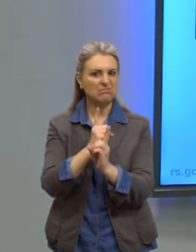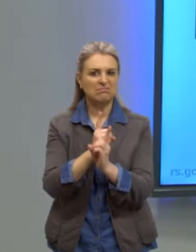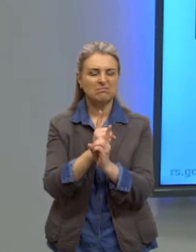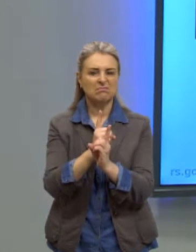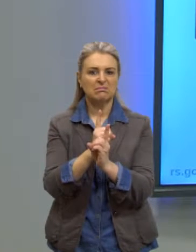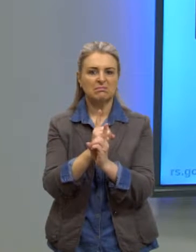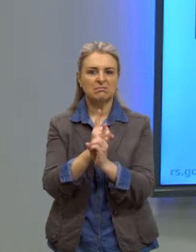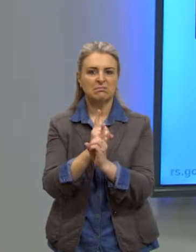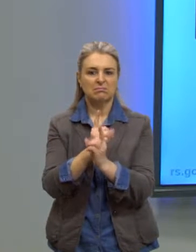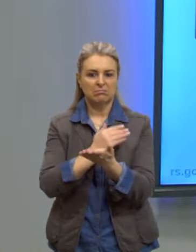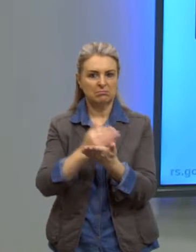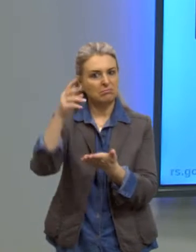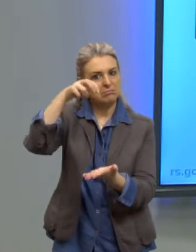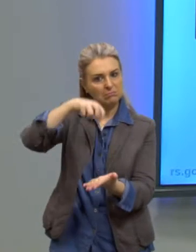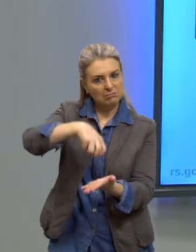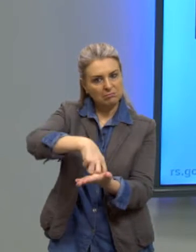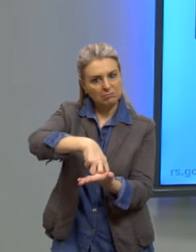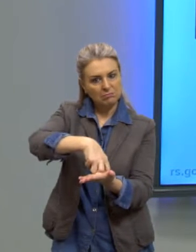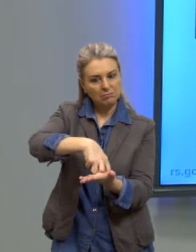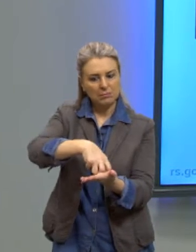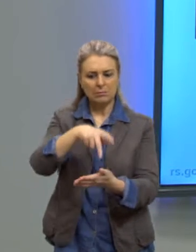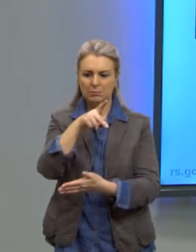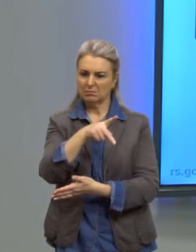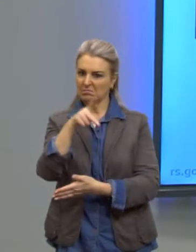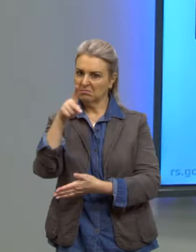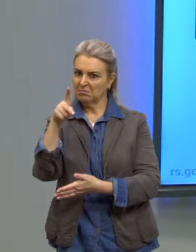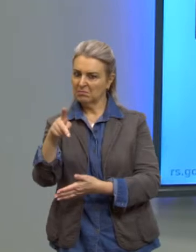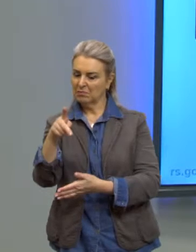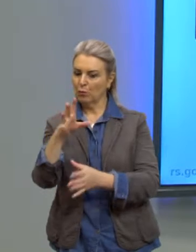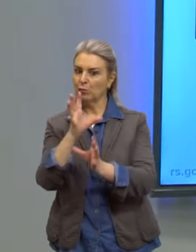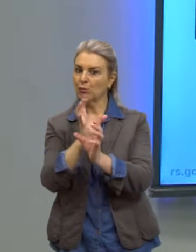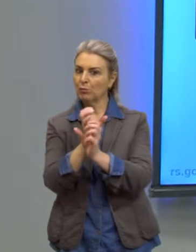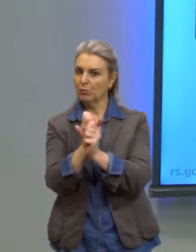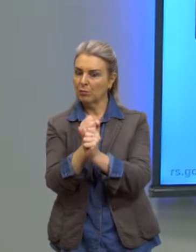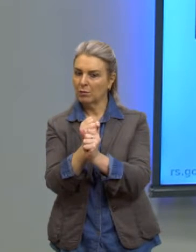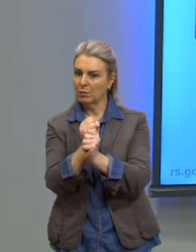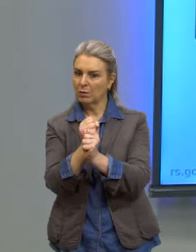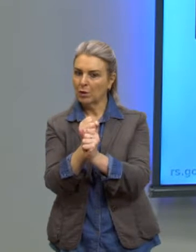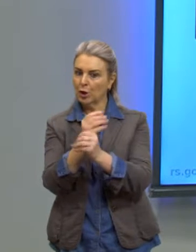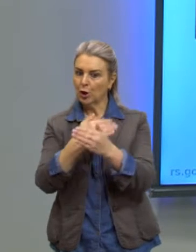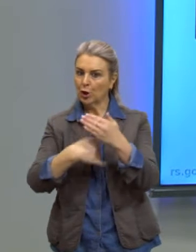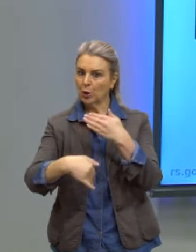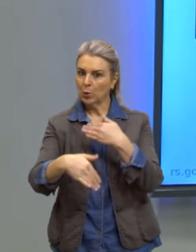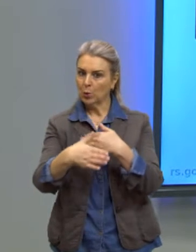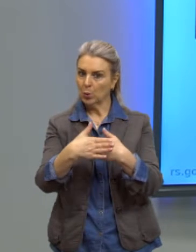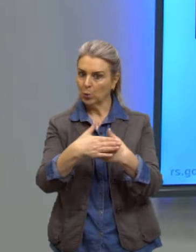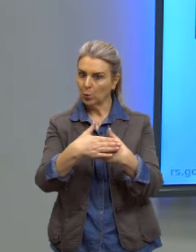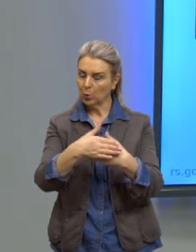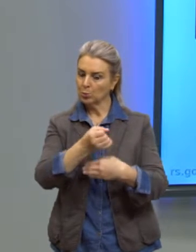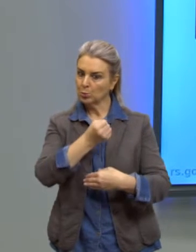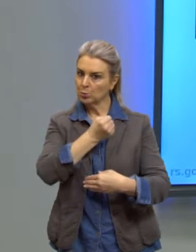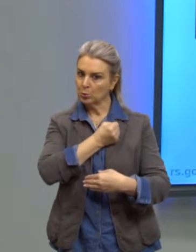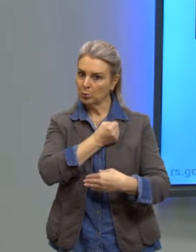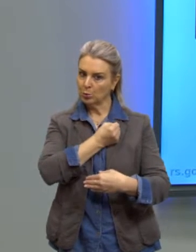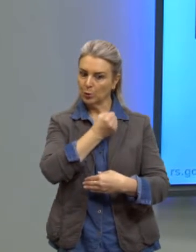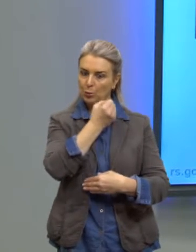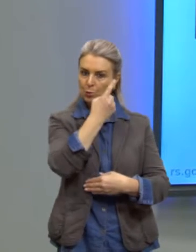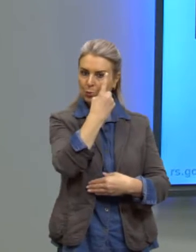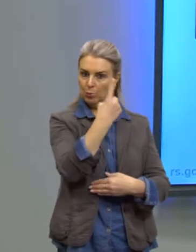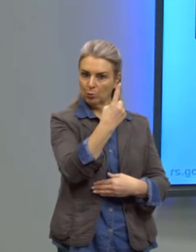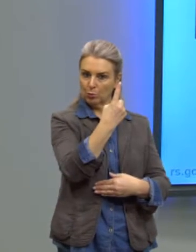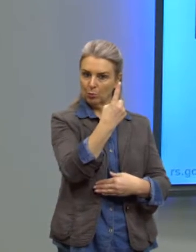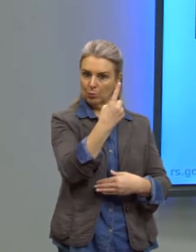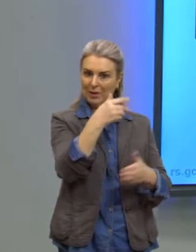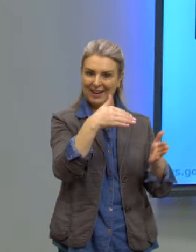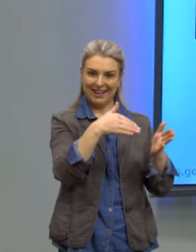ficariam de castigo, certo? E o professor disse, vocês vão somar todos os números do número 1 até o